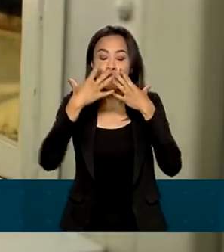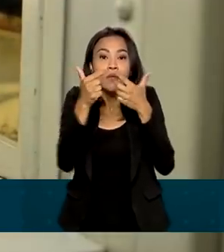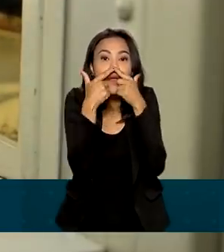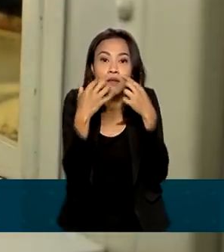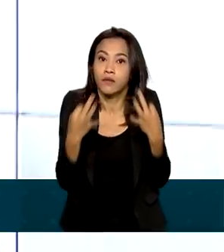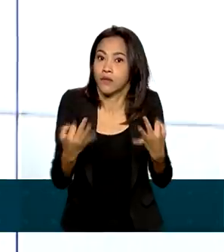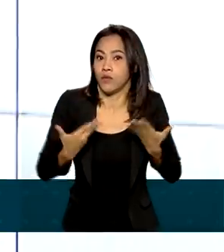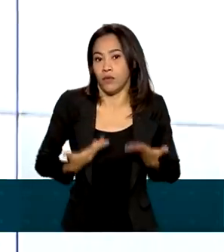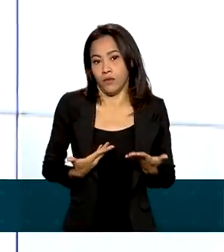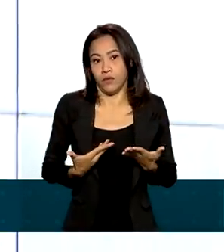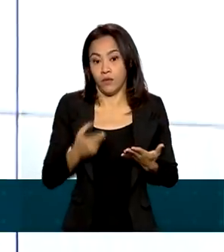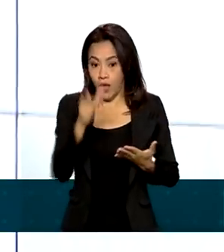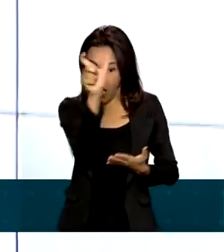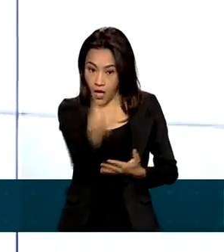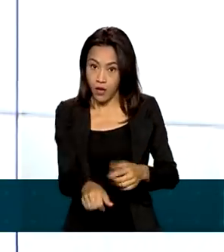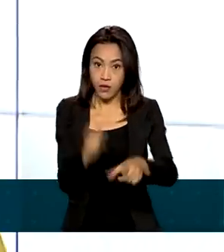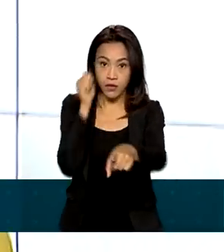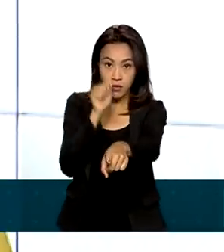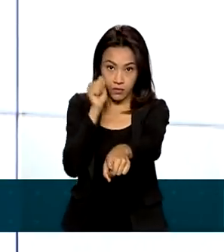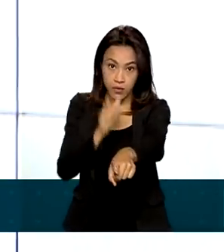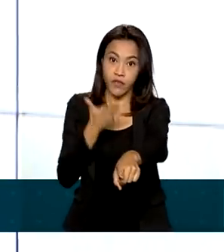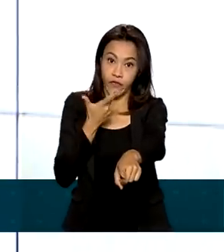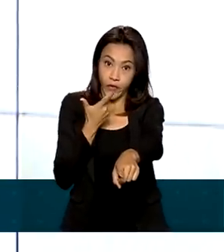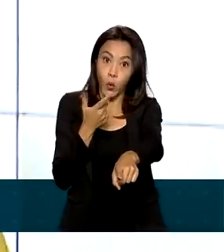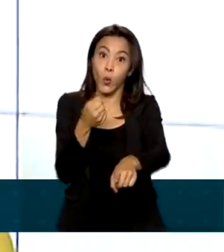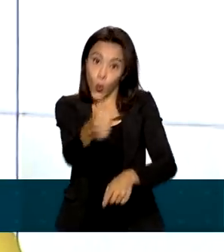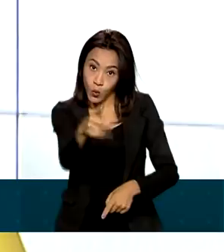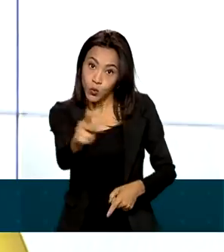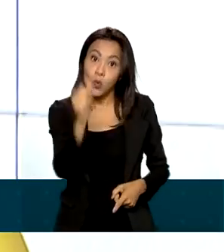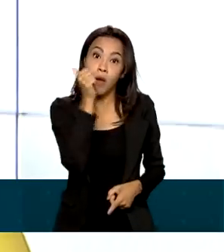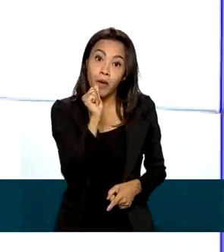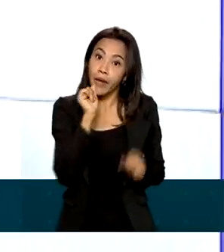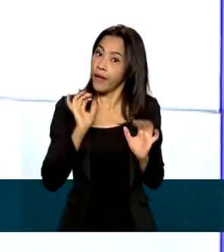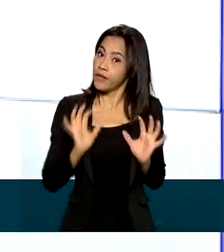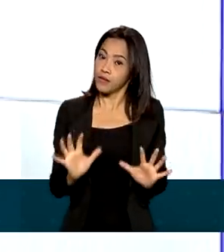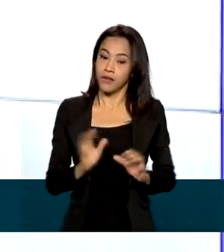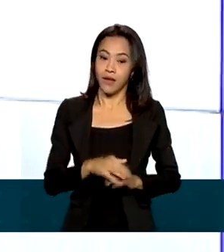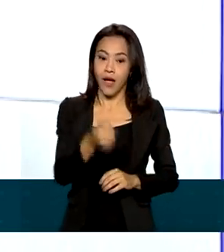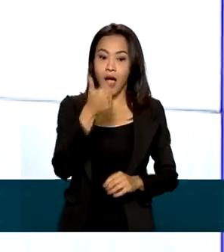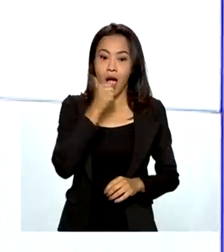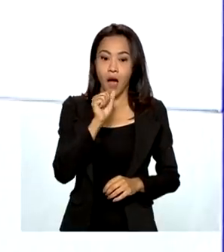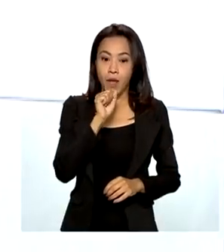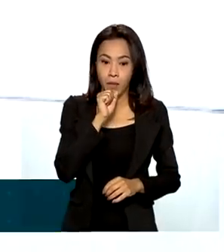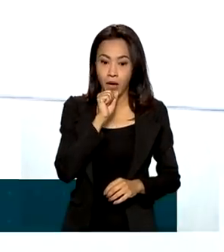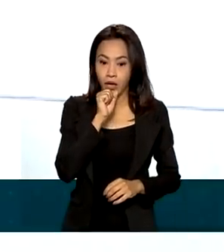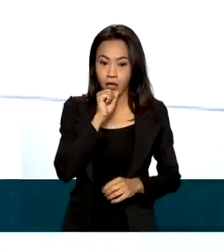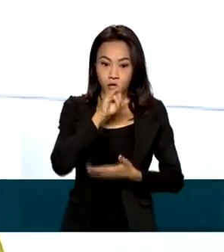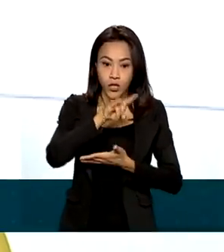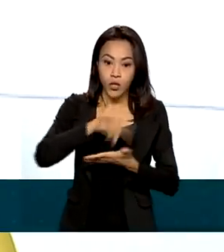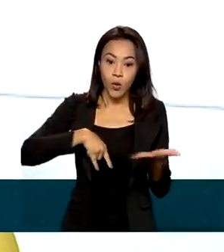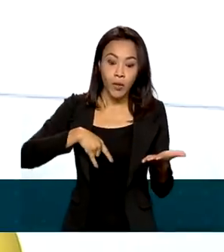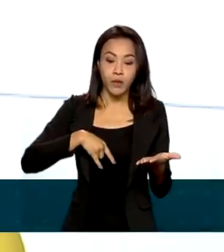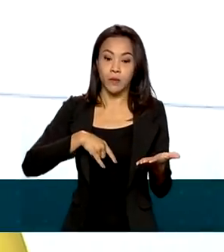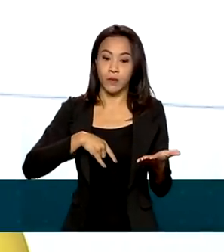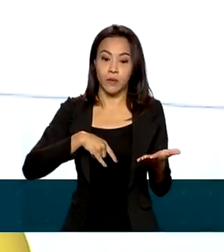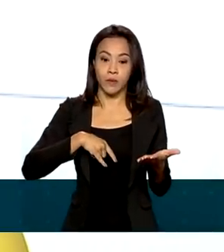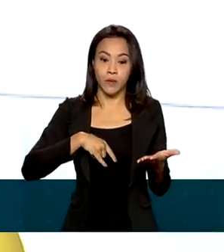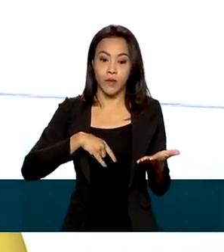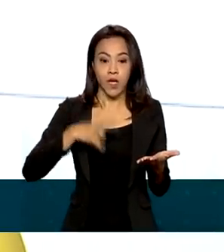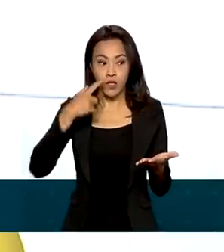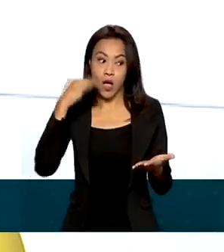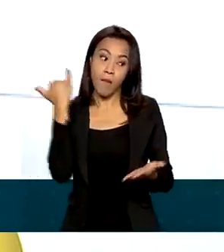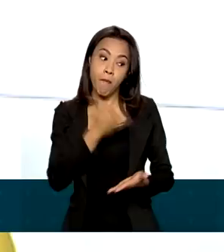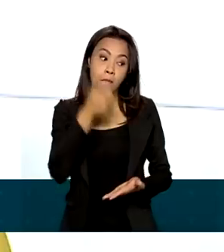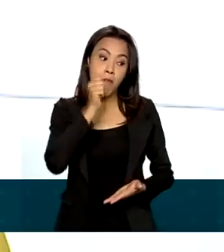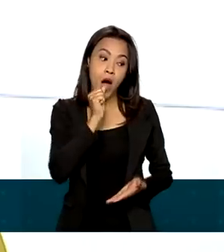atenção nisso. A jovem Railane diz que com a mãe dela é assim. Ela já sai mandando as documentações. Às vezes eu alerto